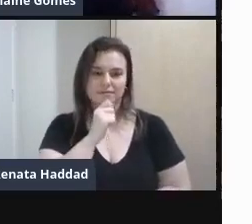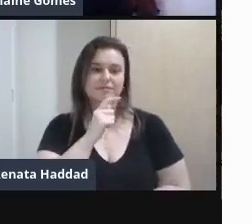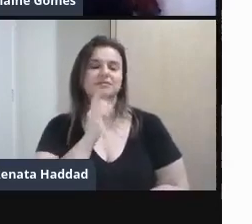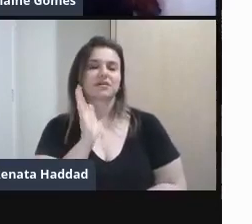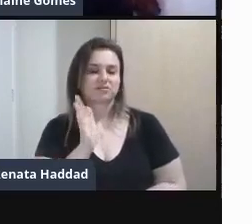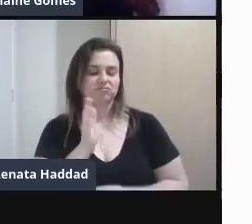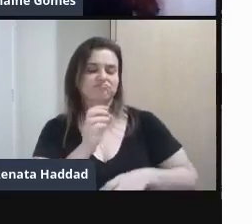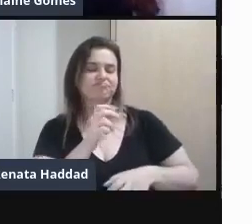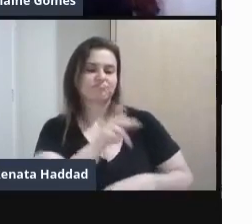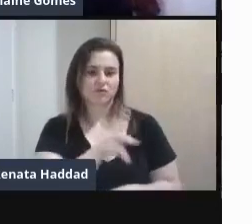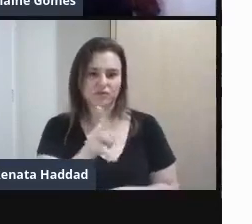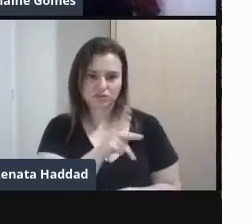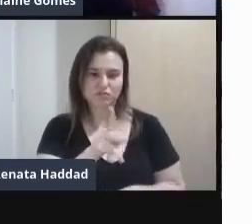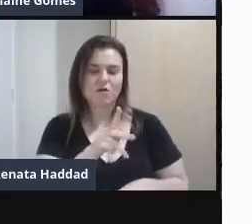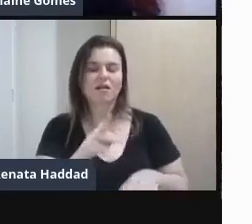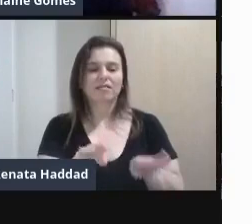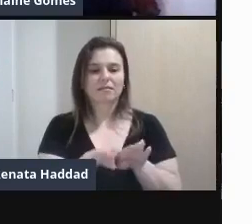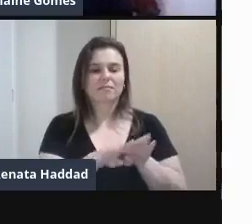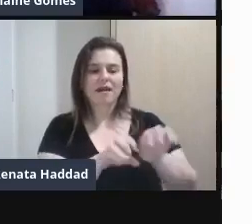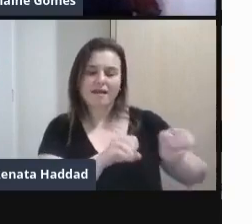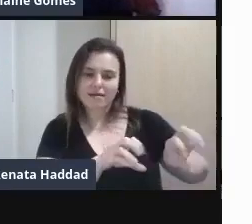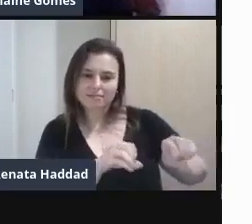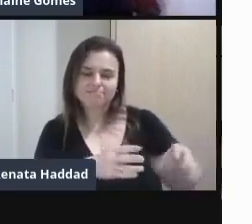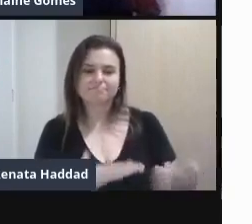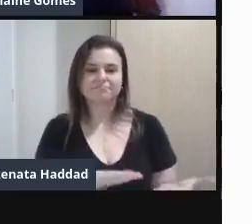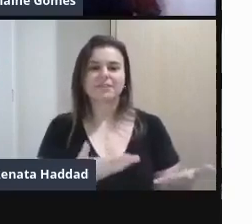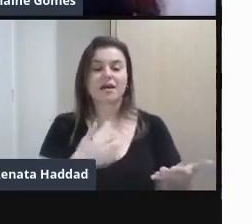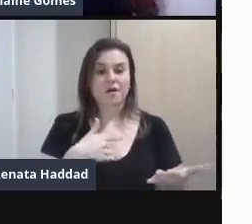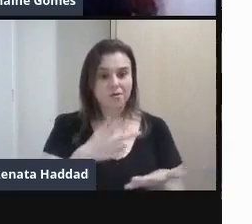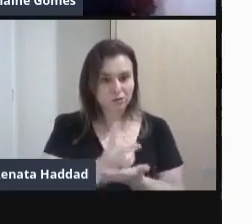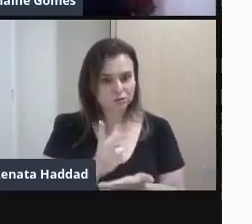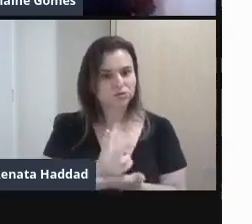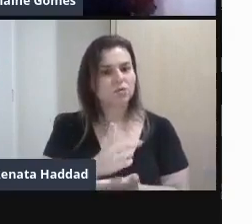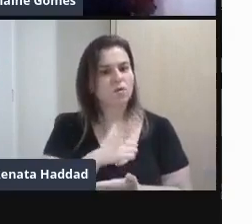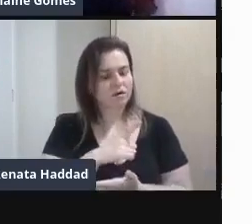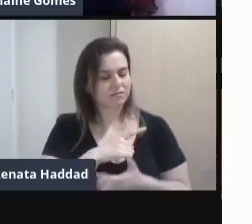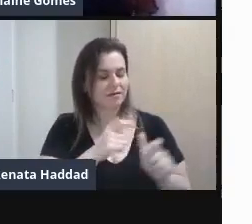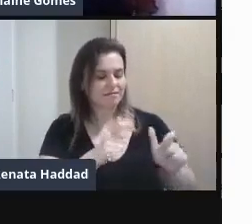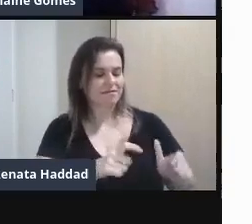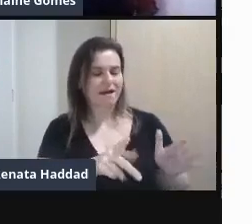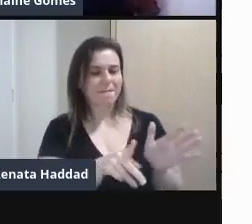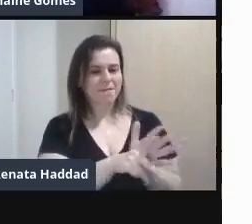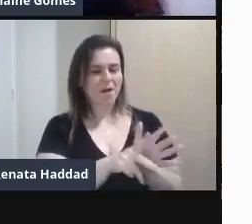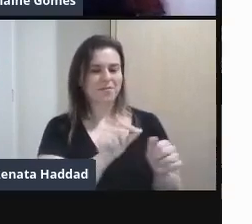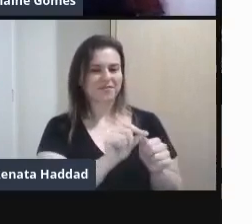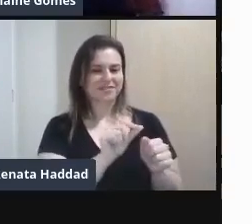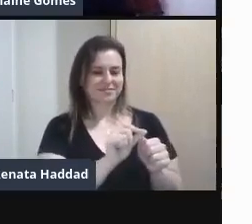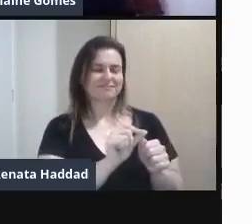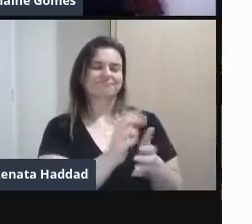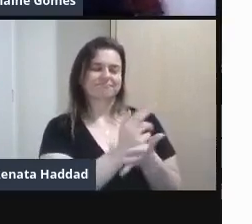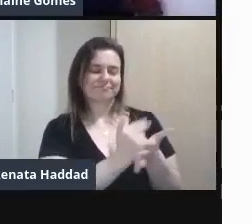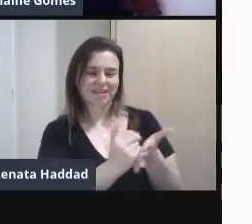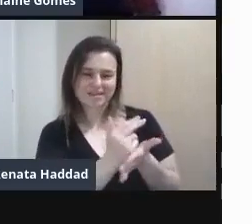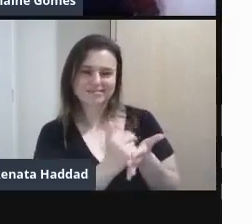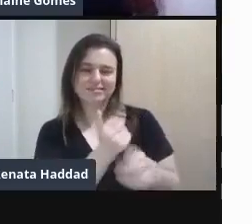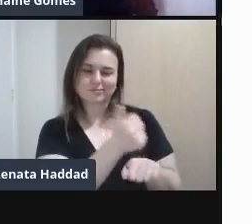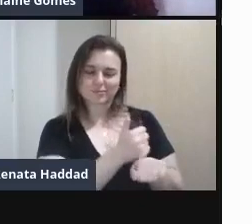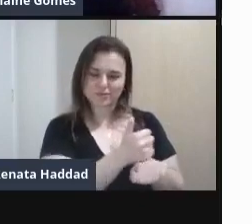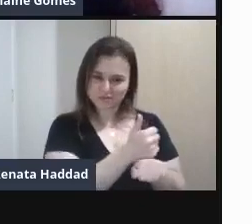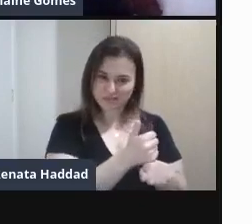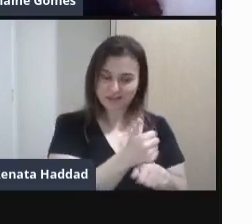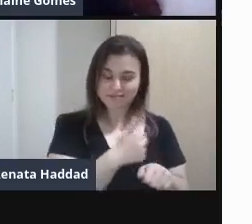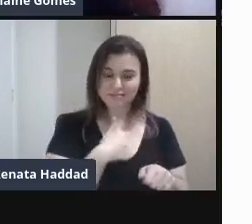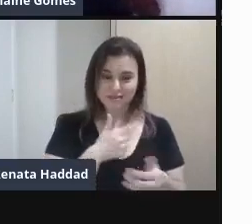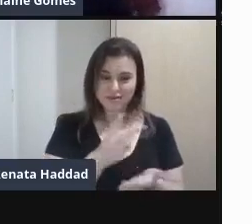professora E continua Produzindo Tem o seu ateliê Tem o seu estúdio E continua Realmente espalhando Suas obras